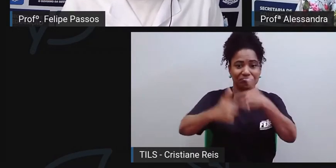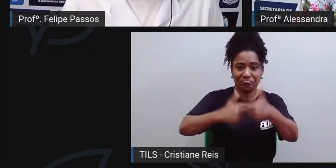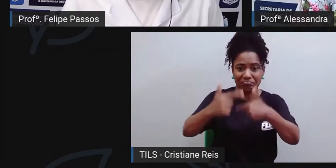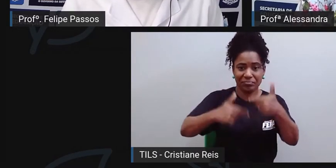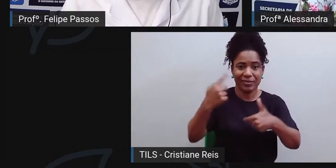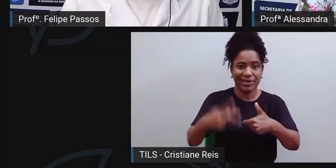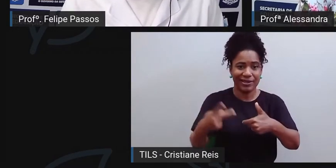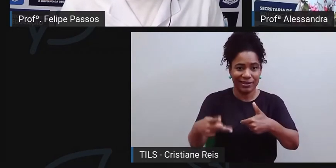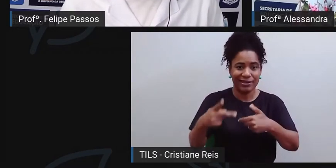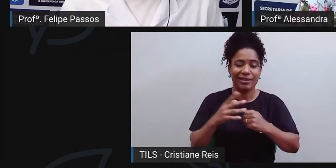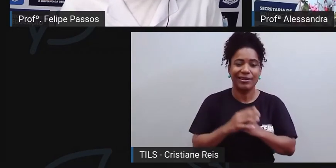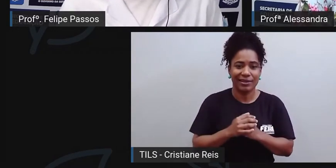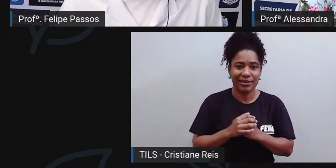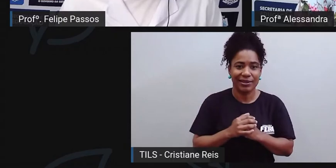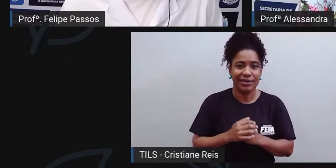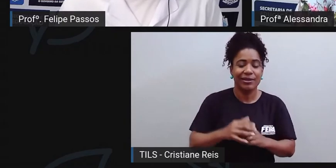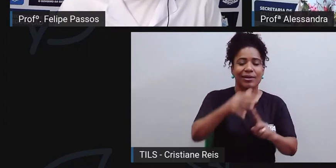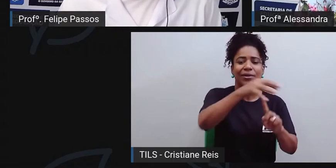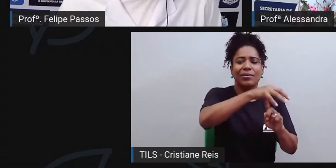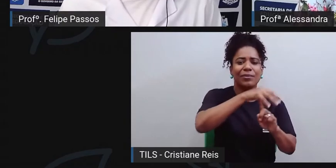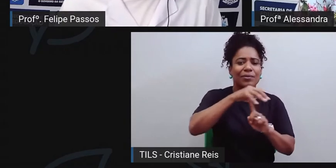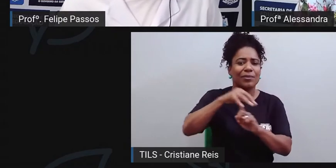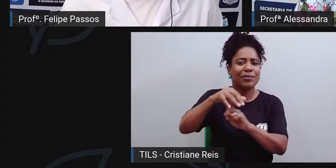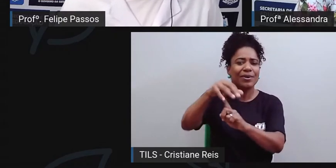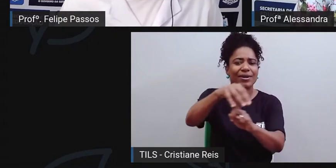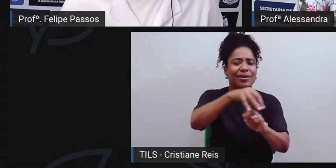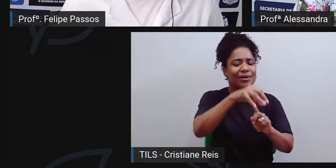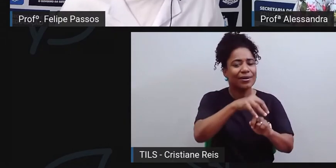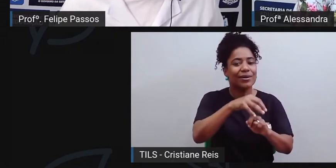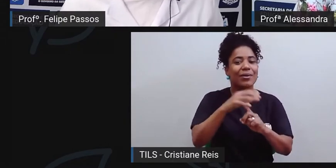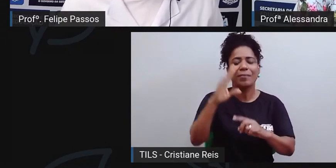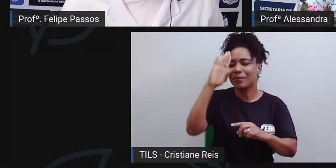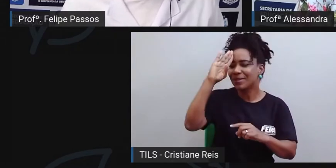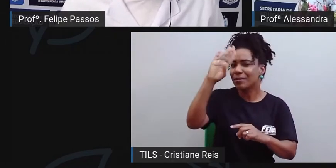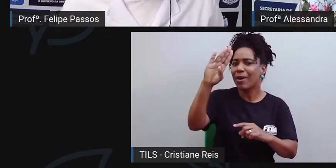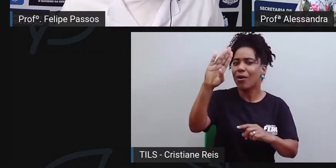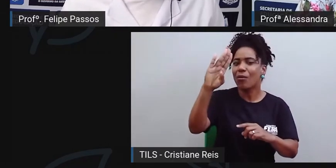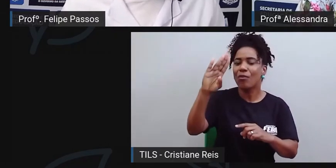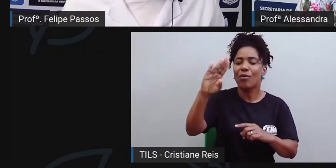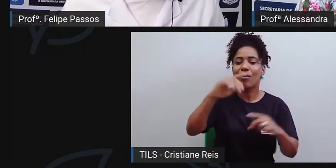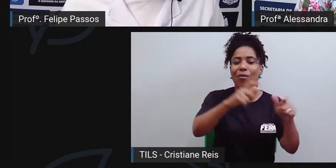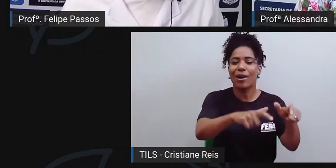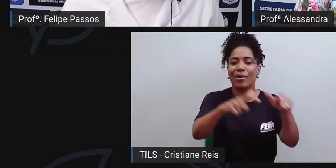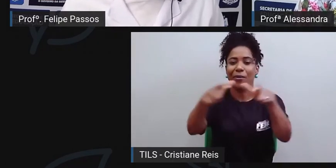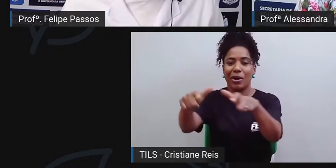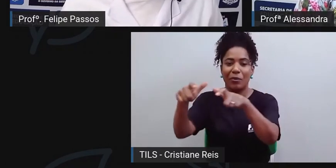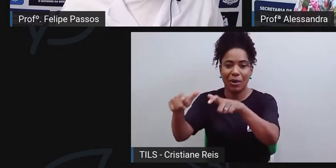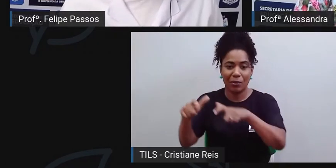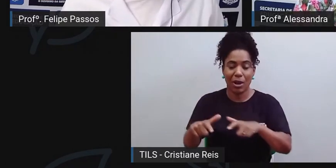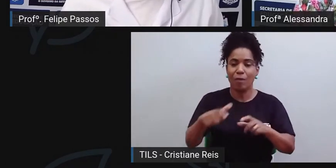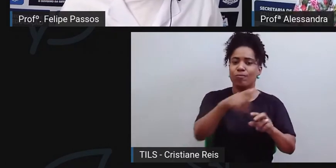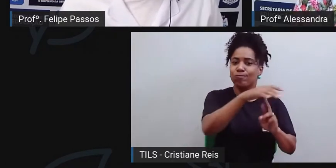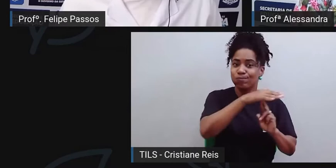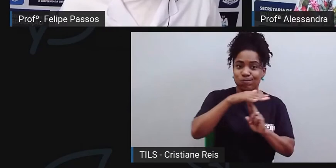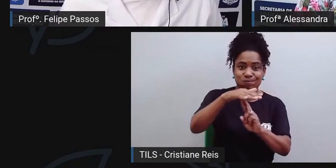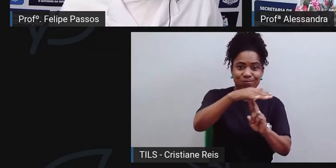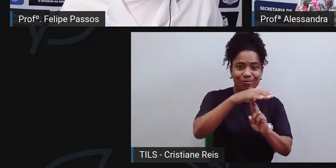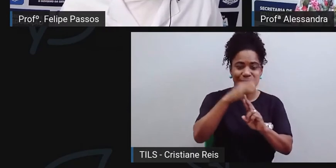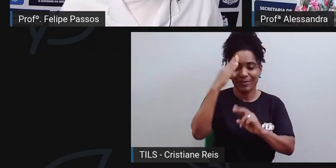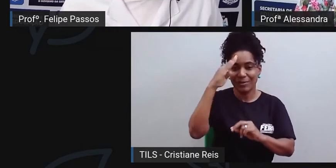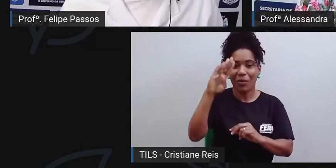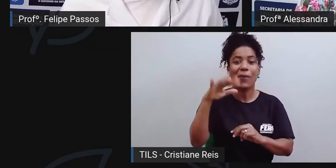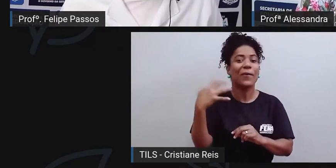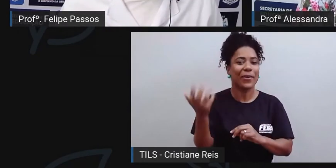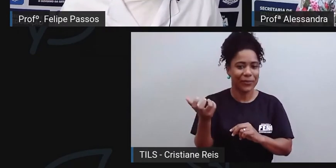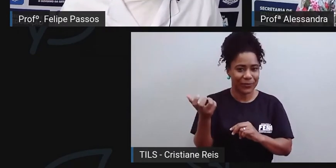feiras, quais são as principais feiras hoje aqui em Feira de Santana? As feiras mais conhecidas